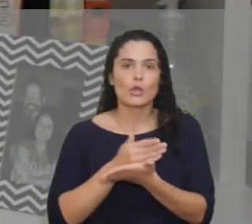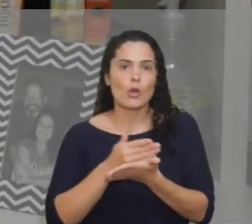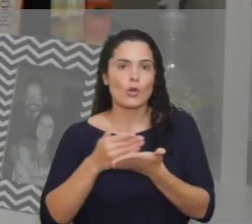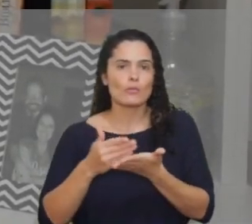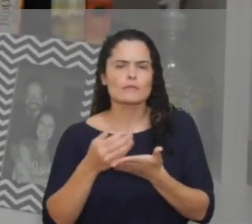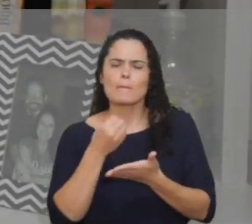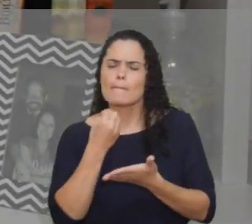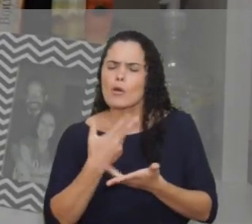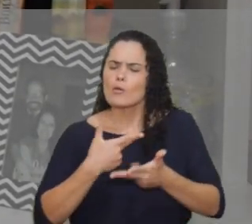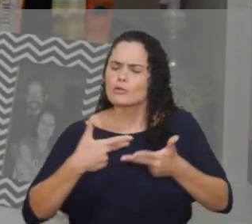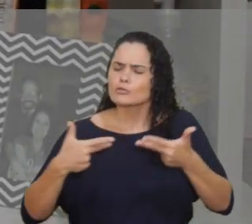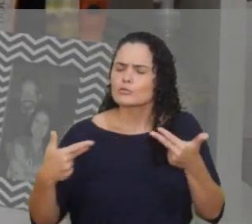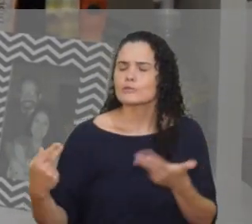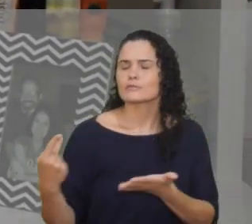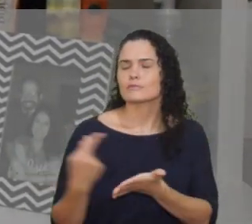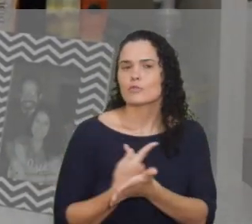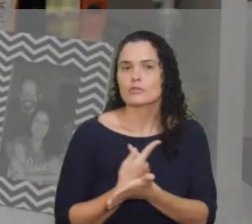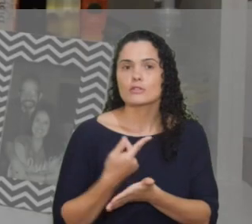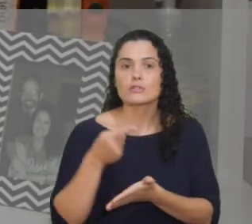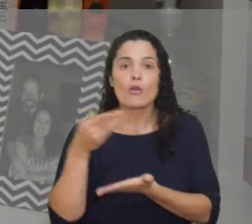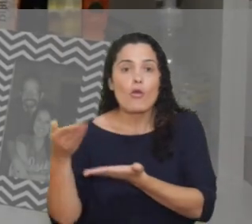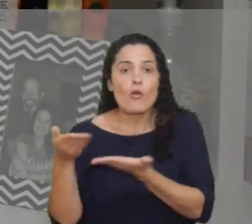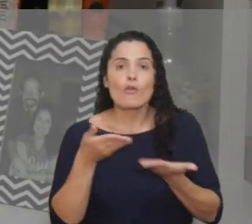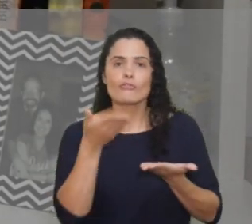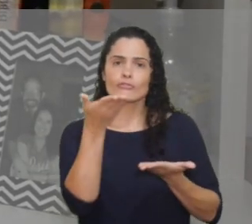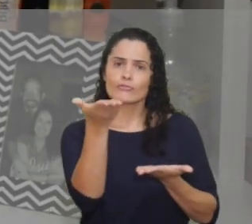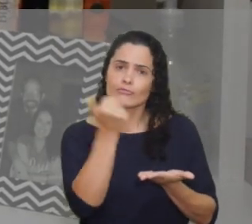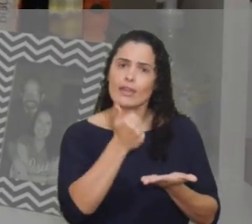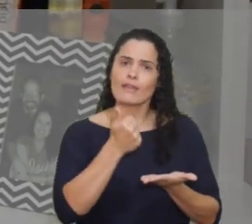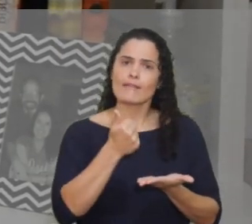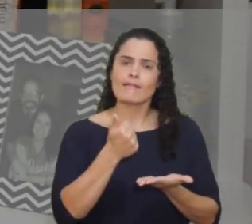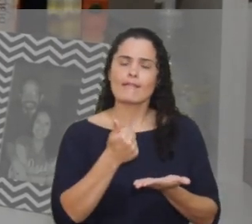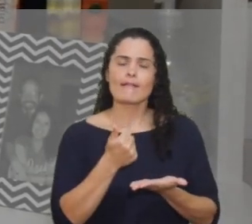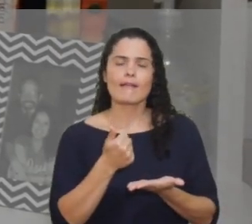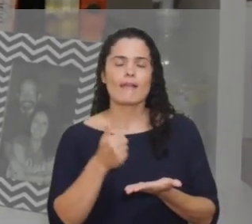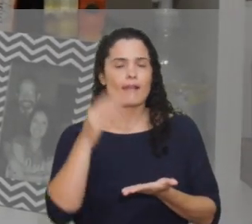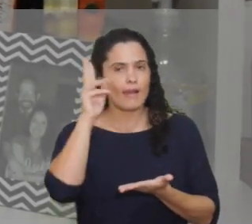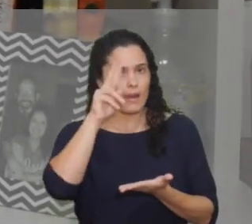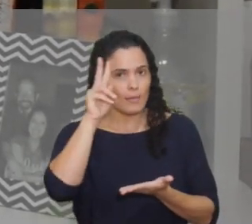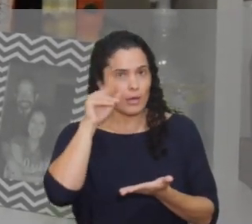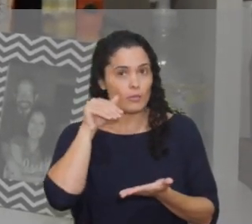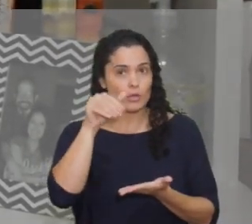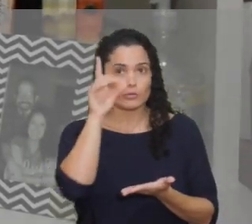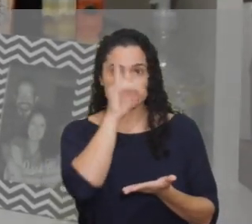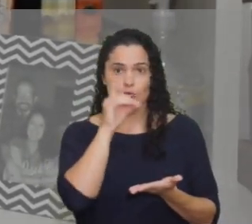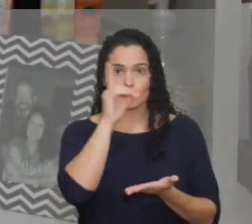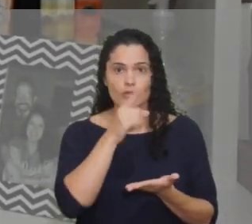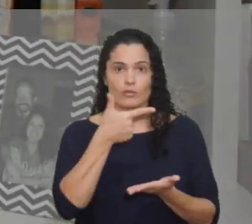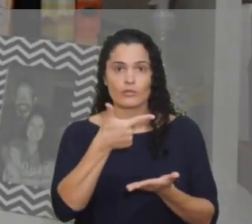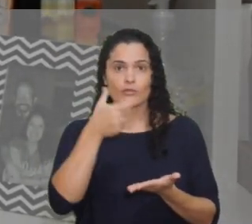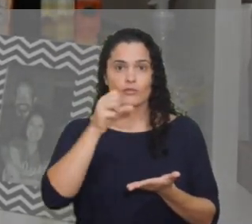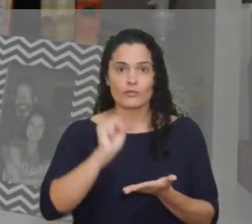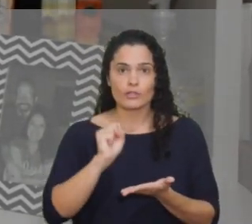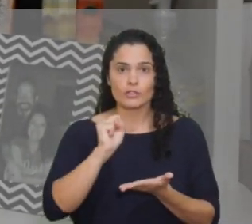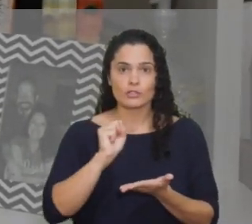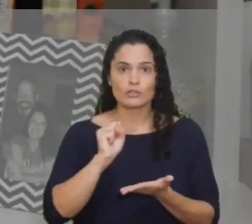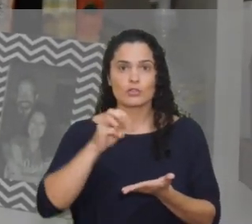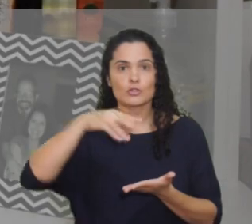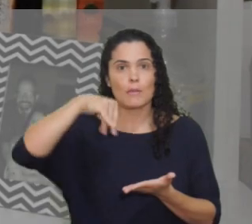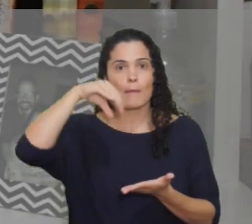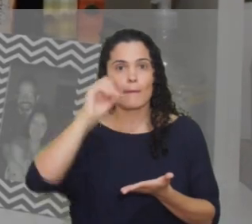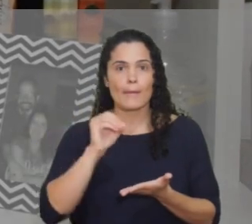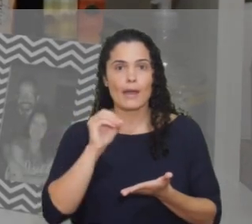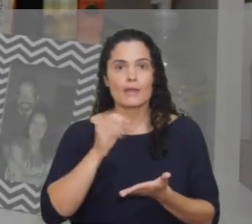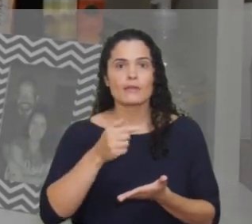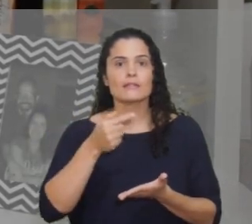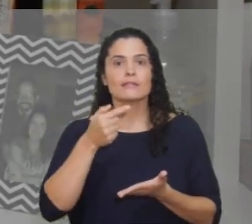coisas boas estão por vir. É um convite para você. Você não pode faltar. Lembrando, próximo domingo, dia 28 de maio, às 17 horas,